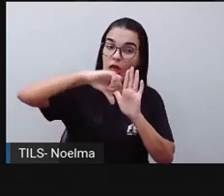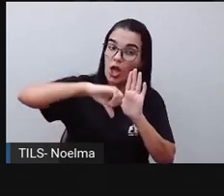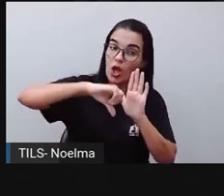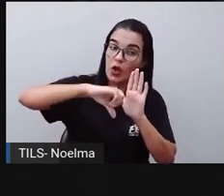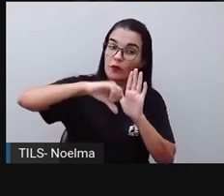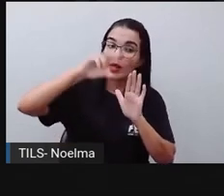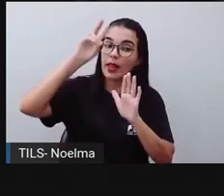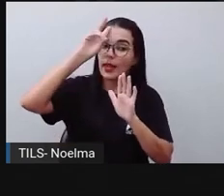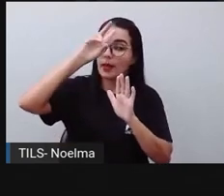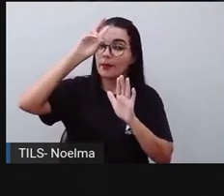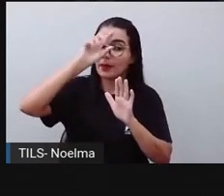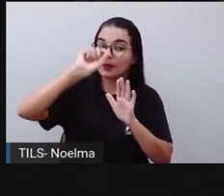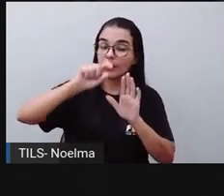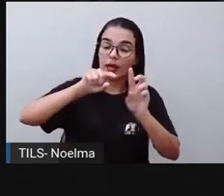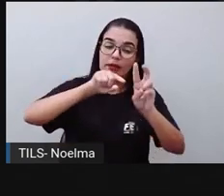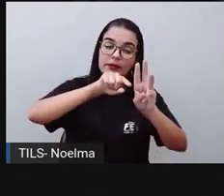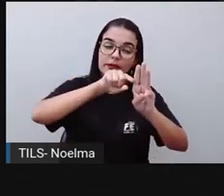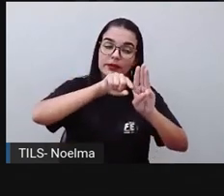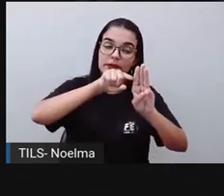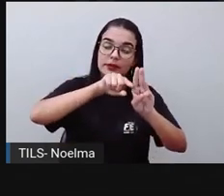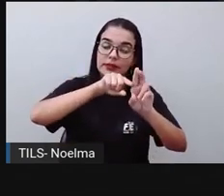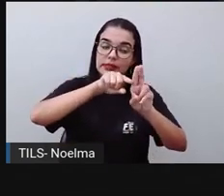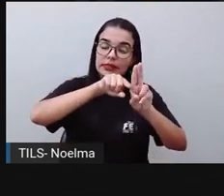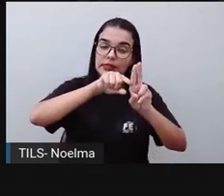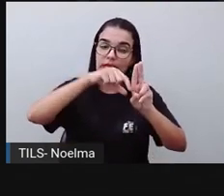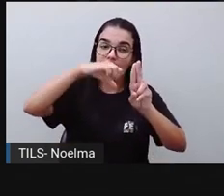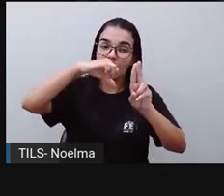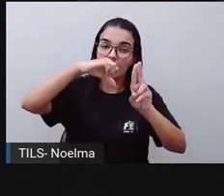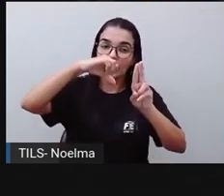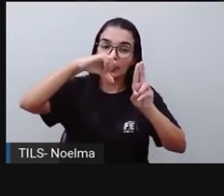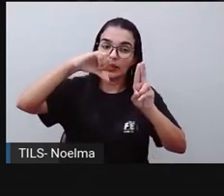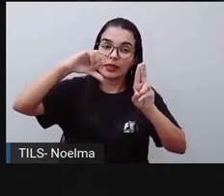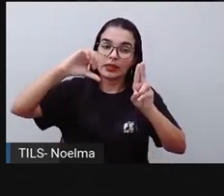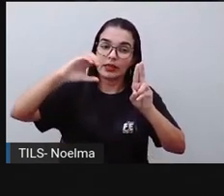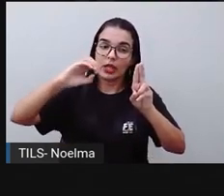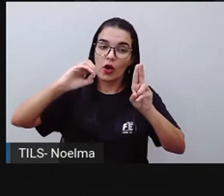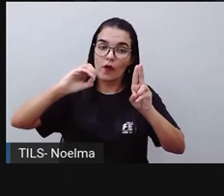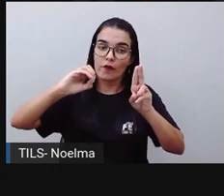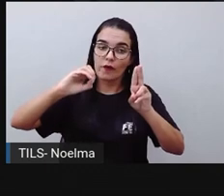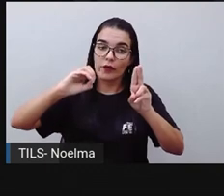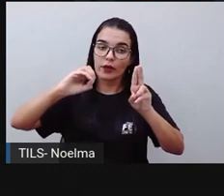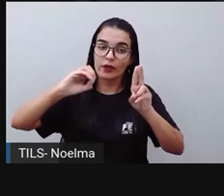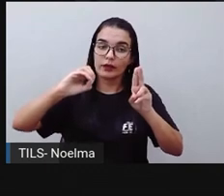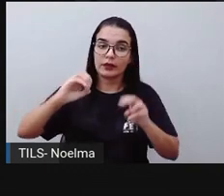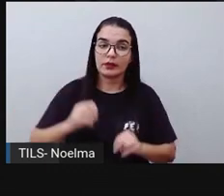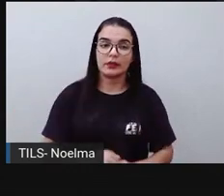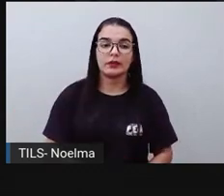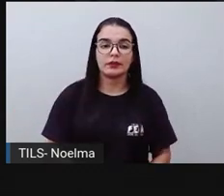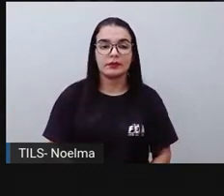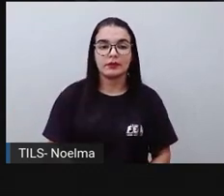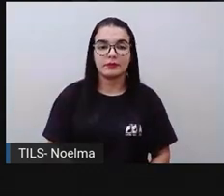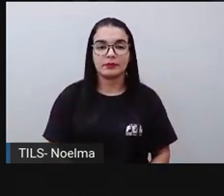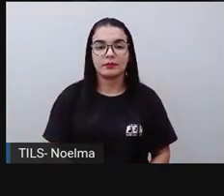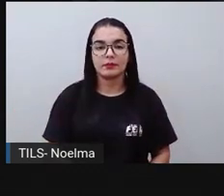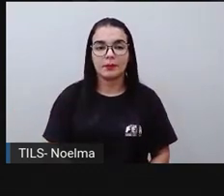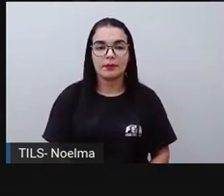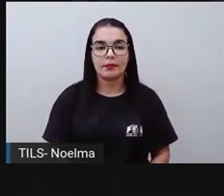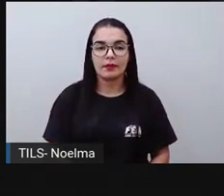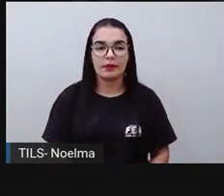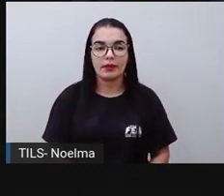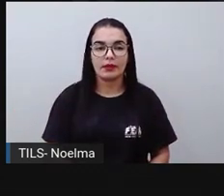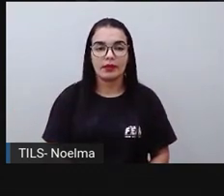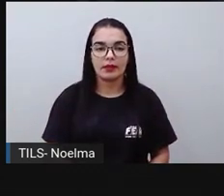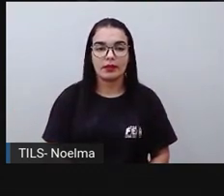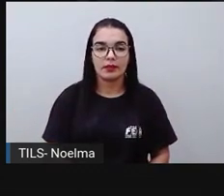falando de dezenas. Então, 12 dezenas é 120, menos 3 dezenas, que é 30, e o resultado de